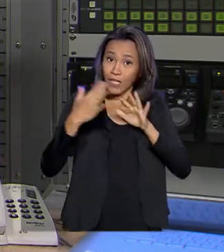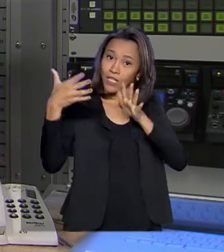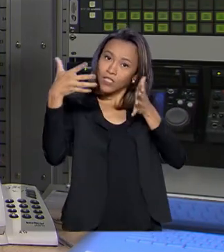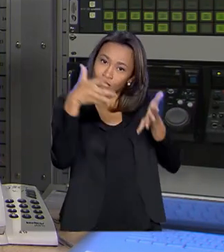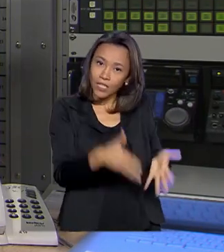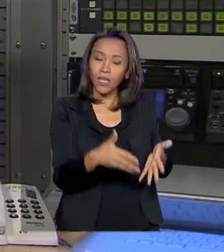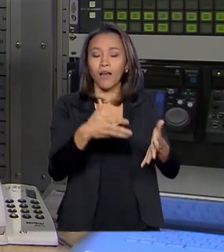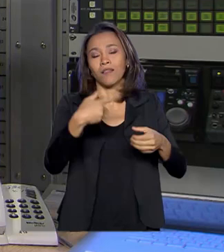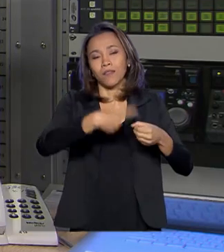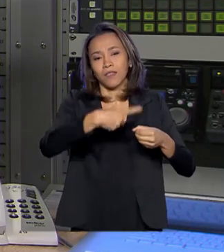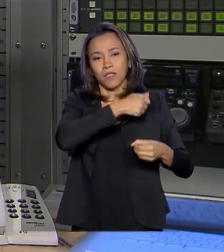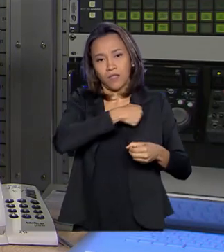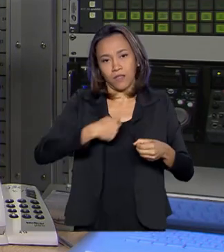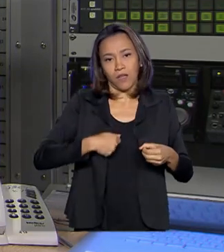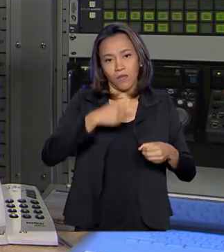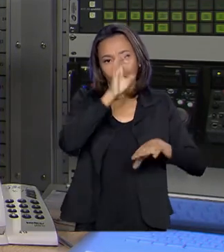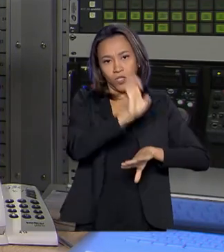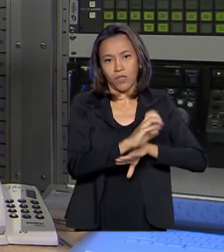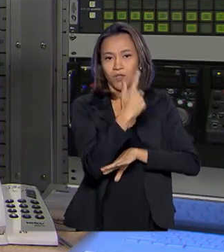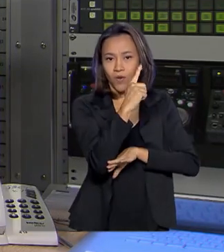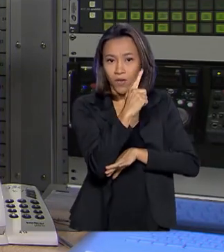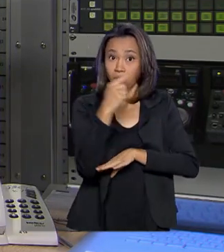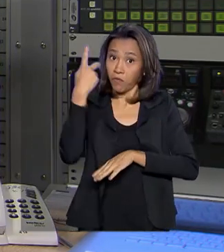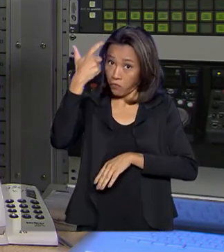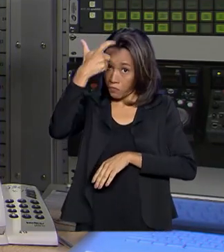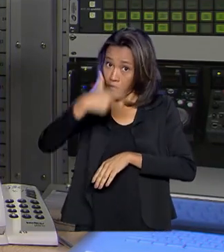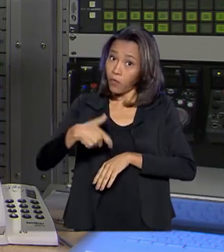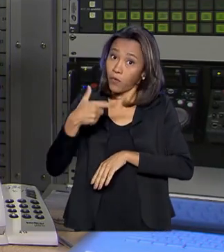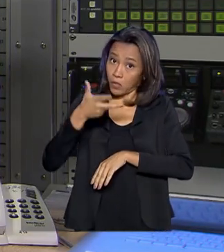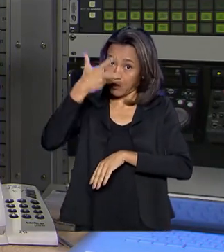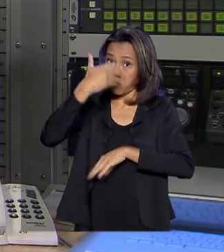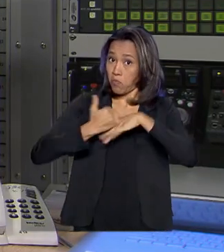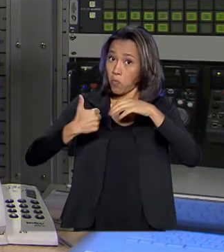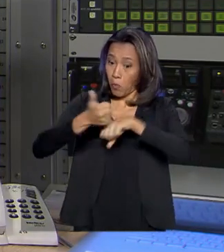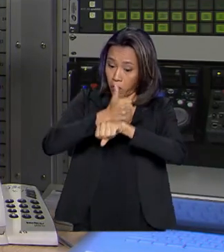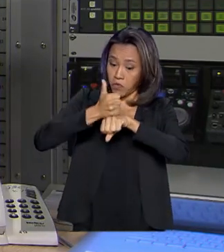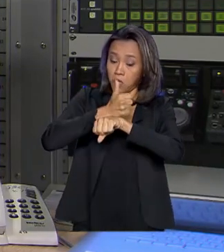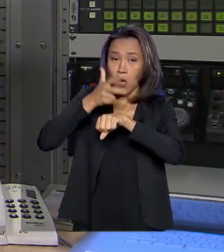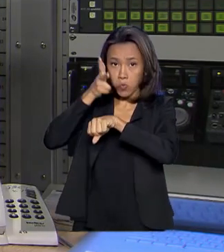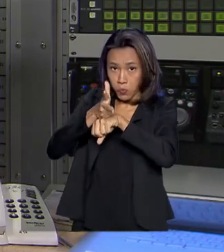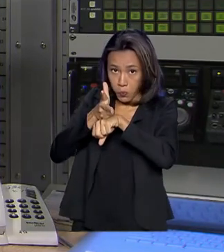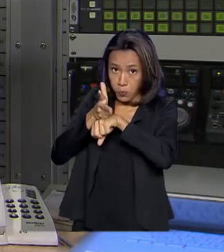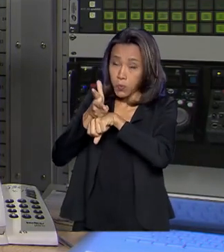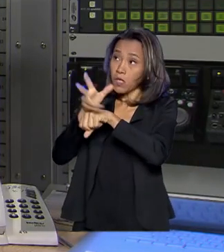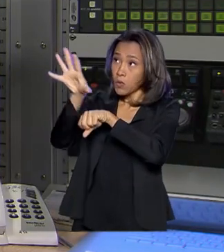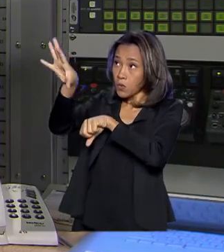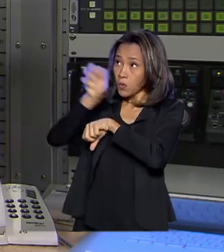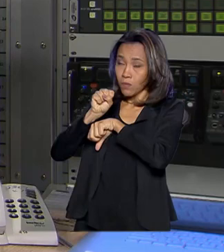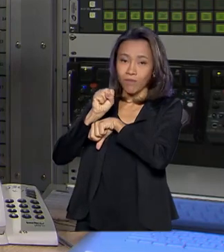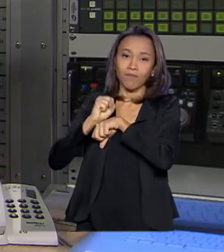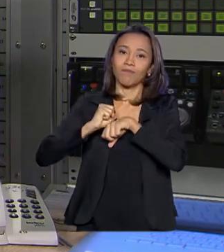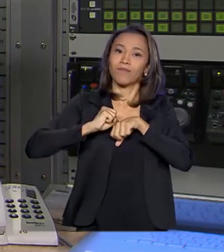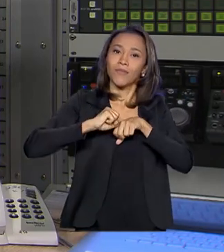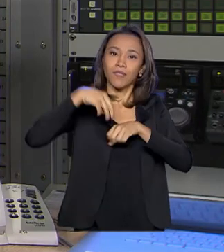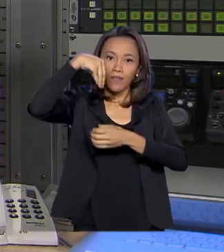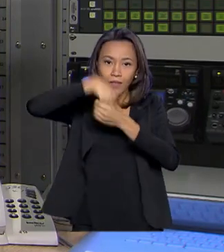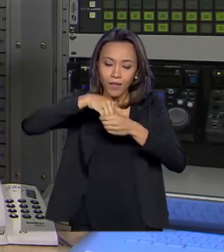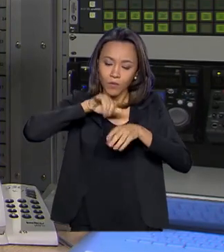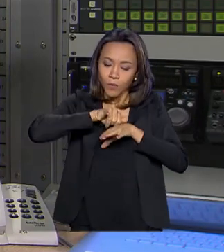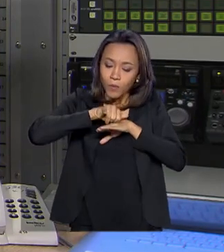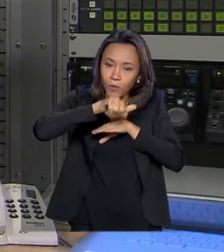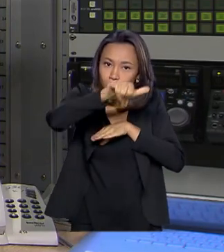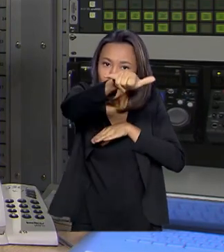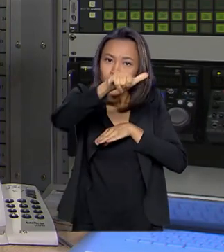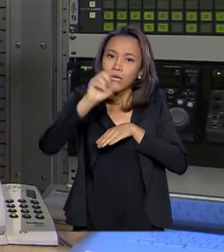cidade de Anápolis, em Goiás. Foi dele a primeira imagem que chegou ao Brasil do interior da aeronave e também a